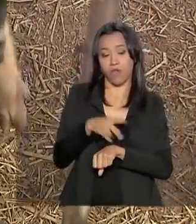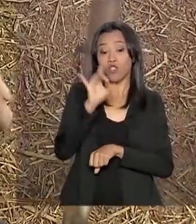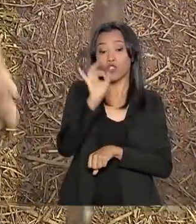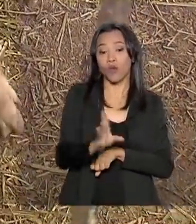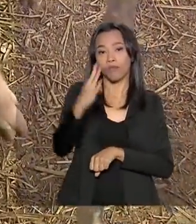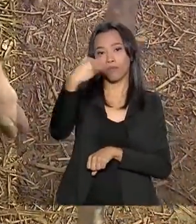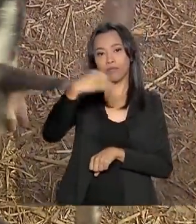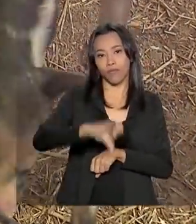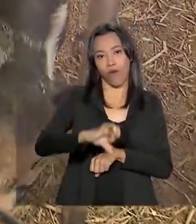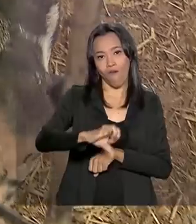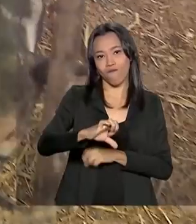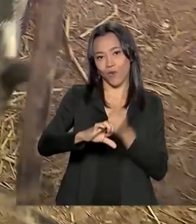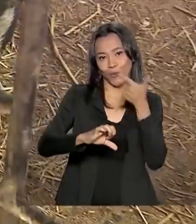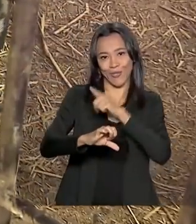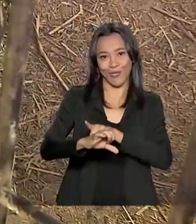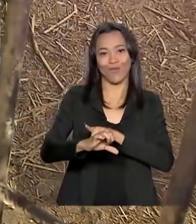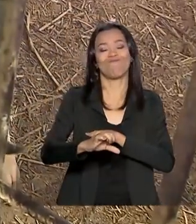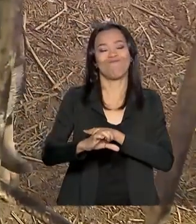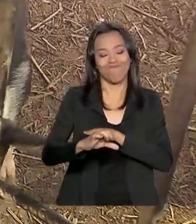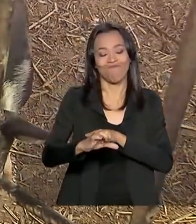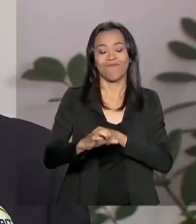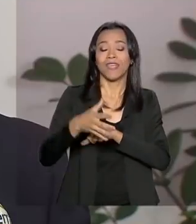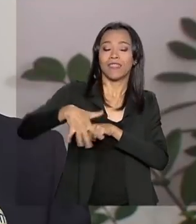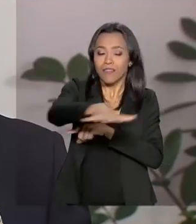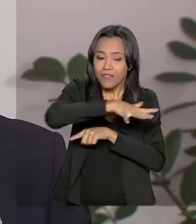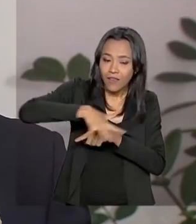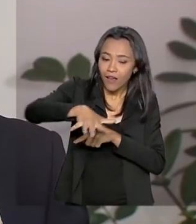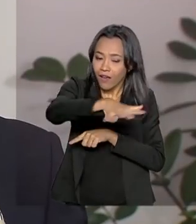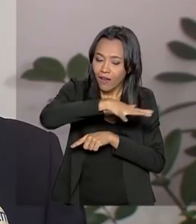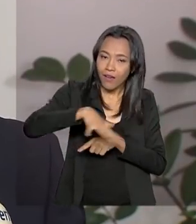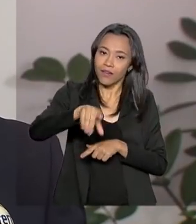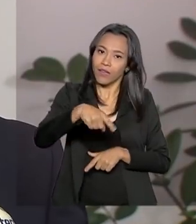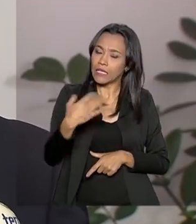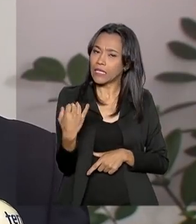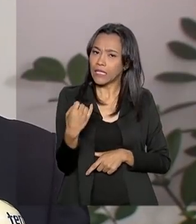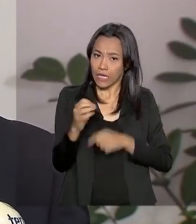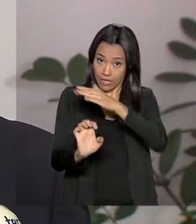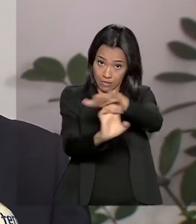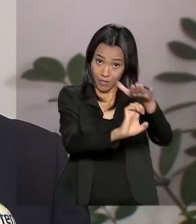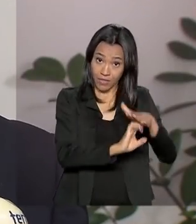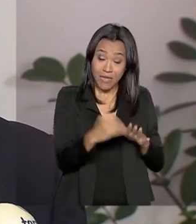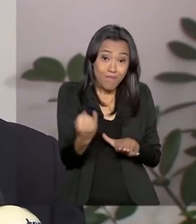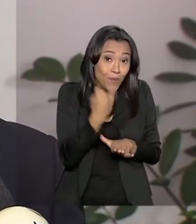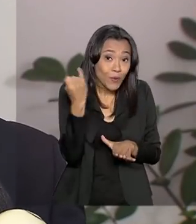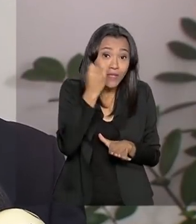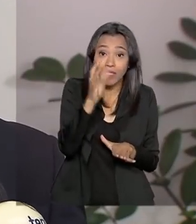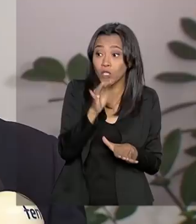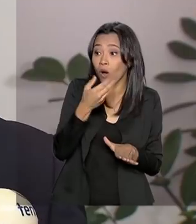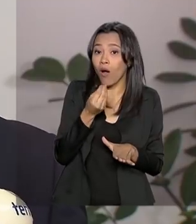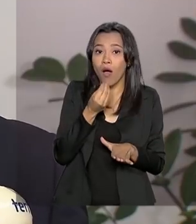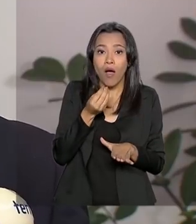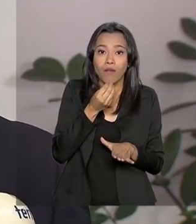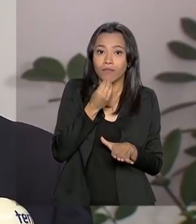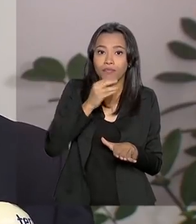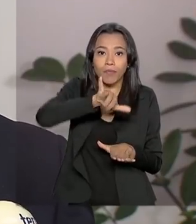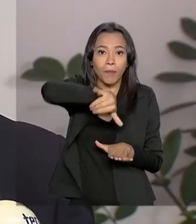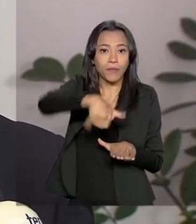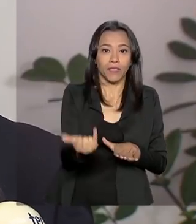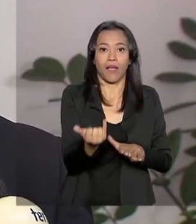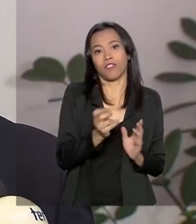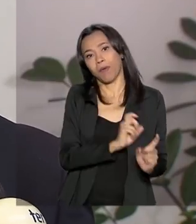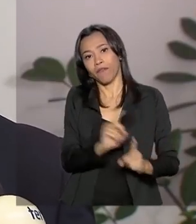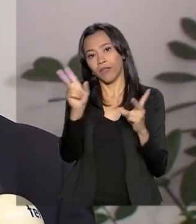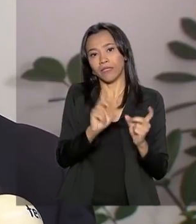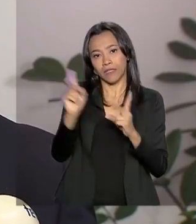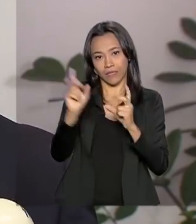habilitadas. Para os representantes do setor, o momento é crucial para ampliar as exportações para o mercado asiático. Há uma